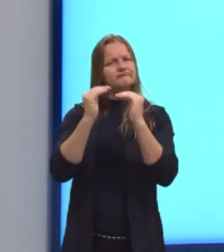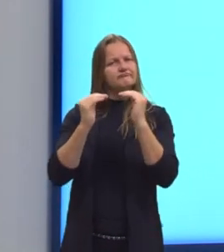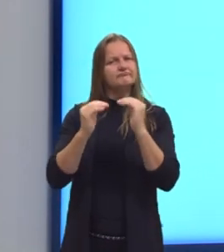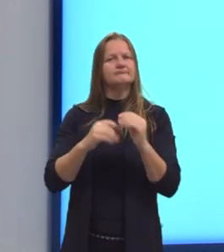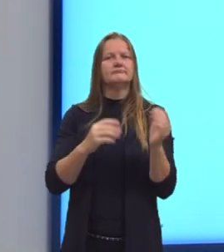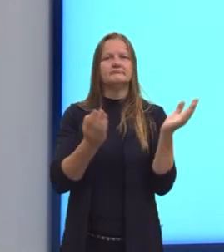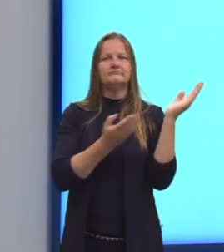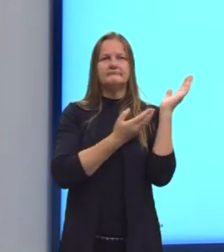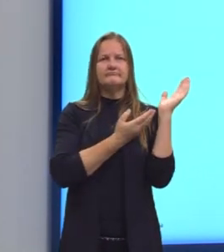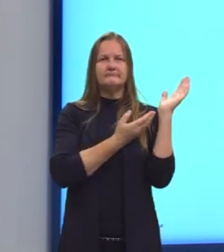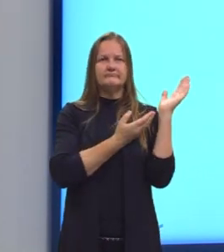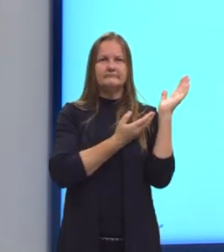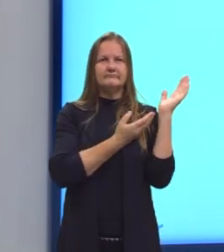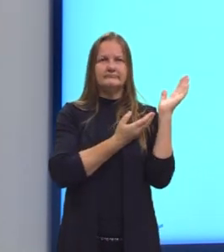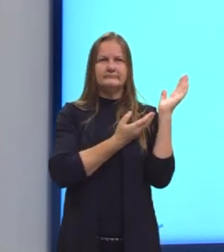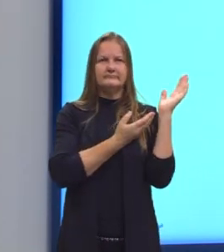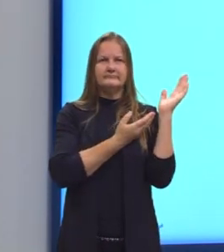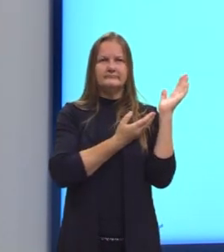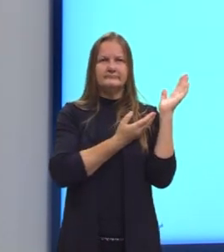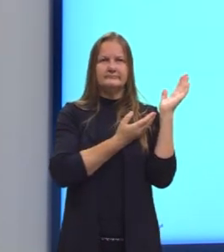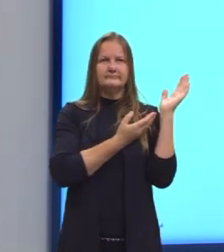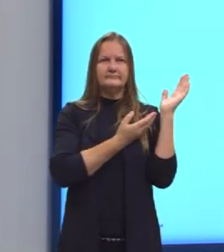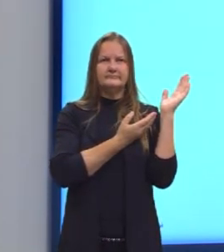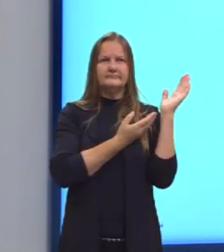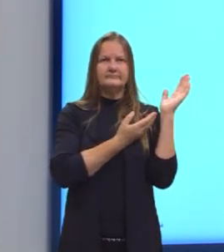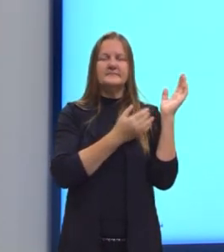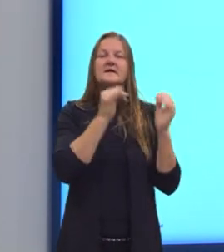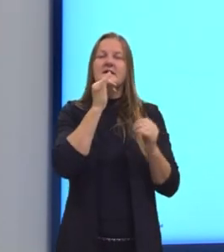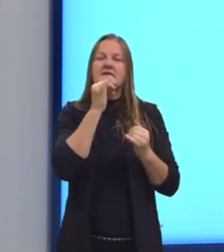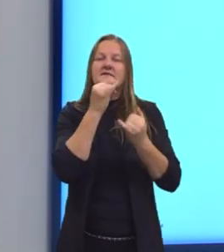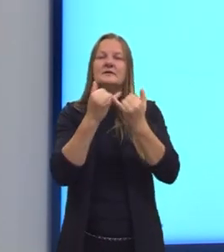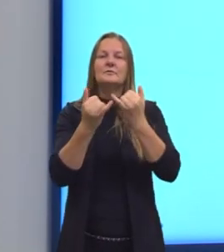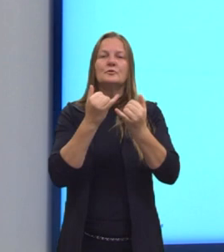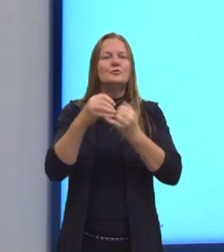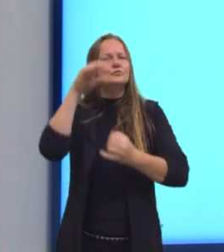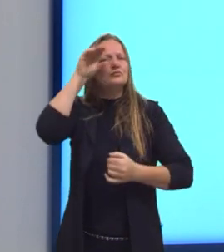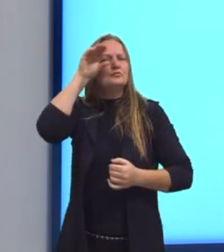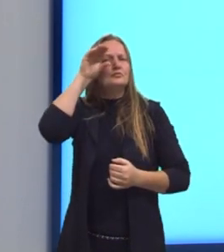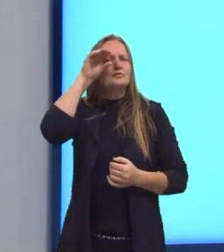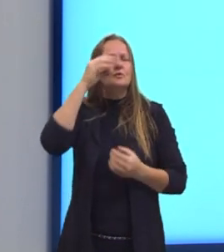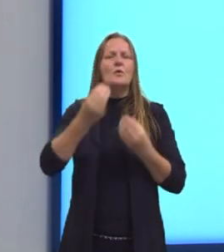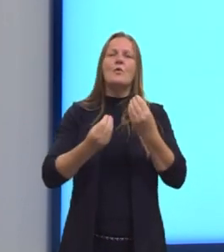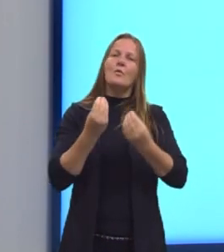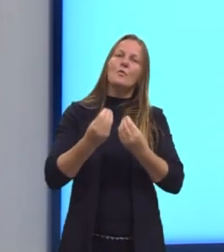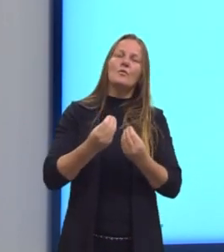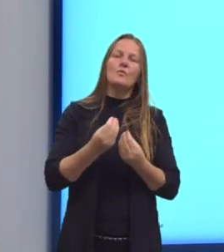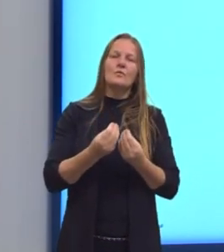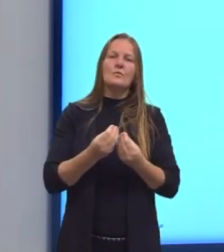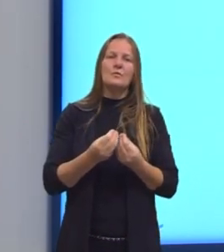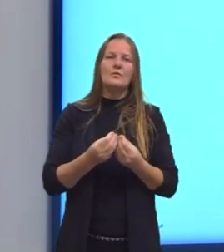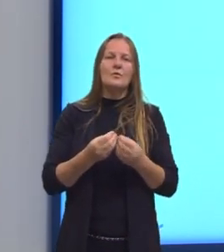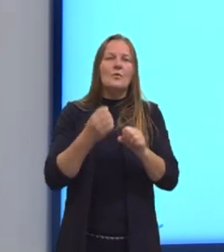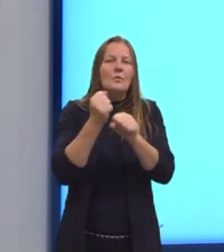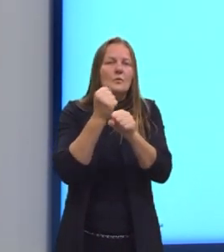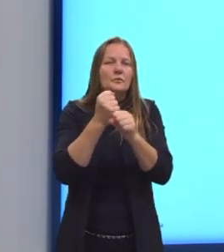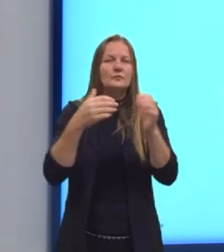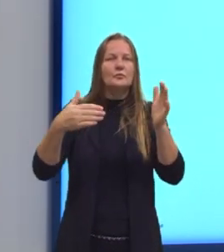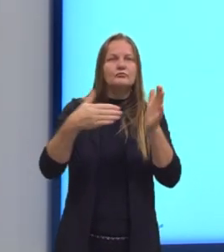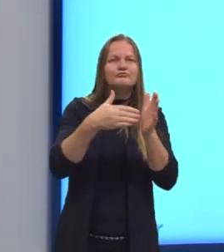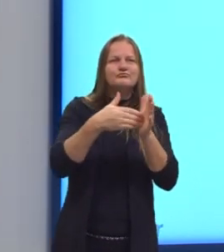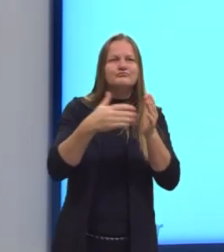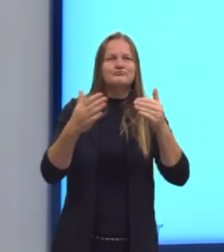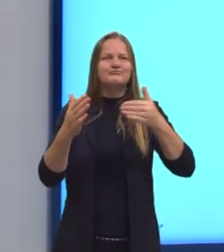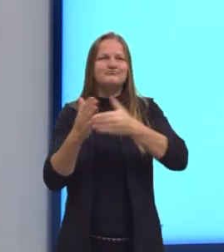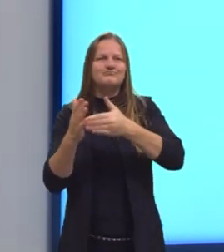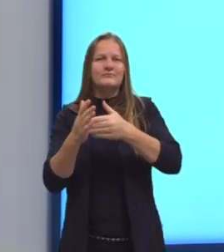Aqui eu trouxe um exemplo. Primeiro, para nós observarmos que, de fato, o produto dos extremos e dos